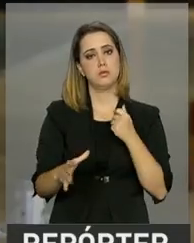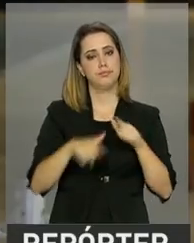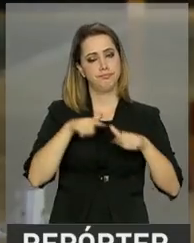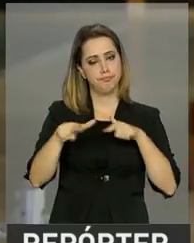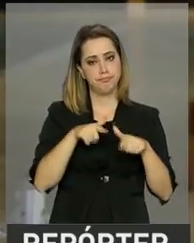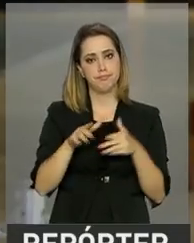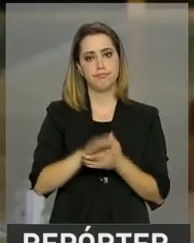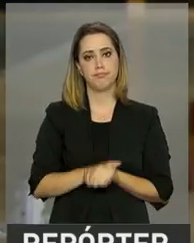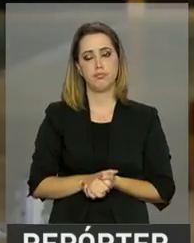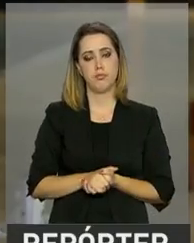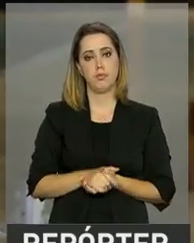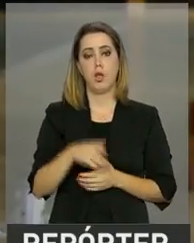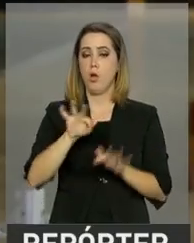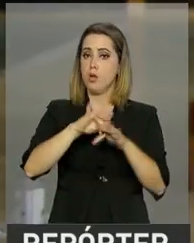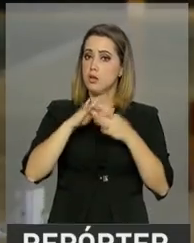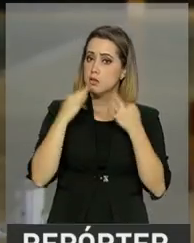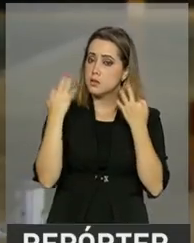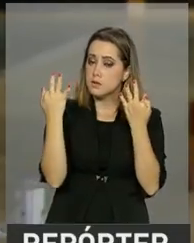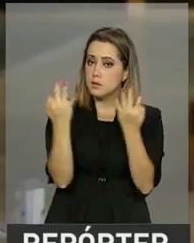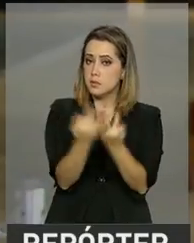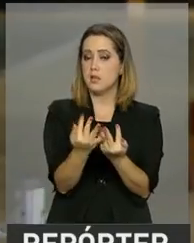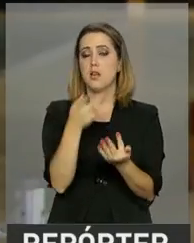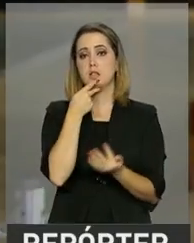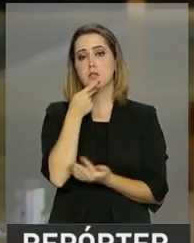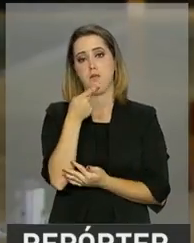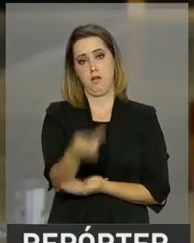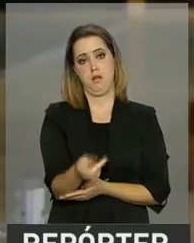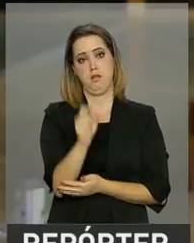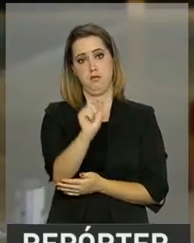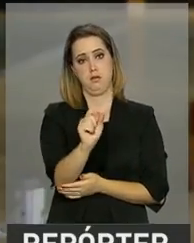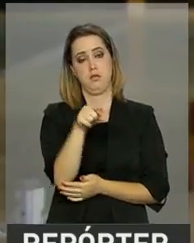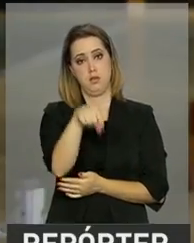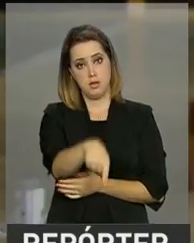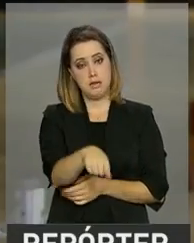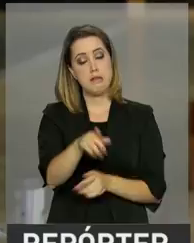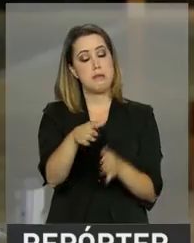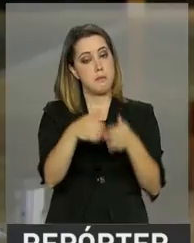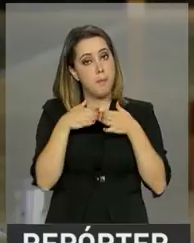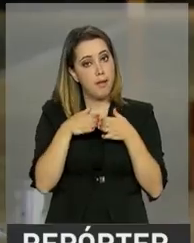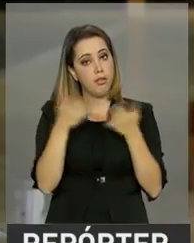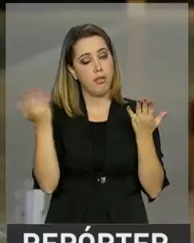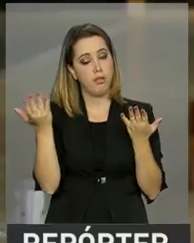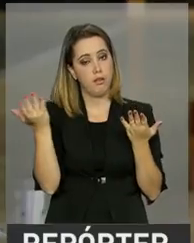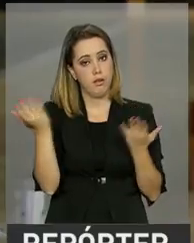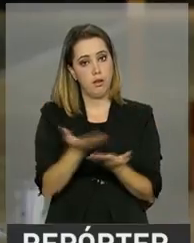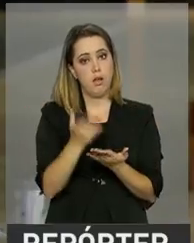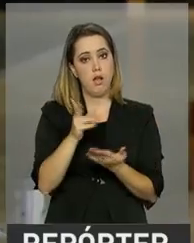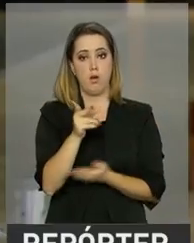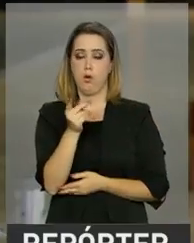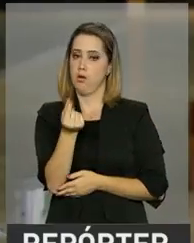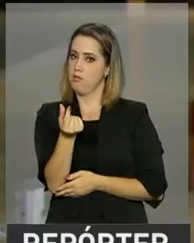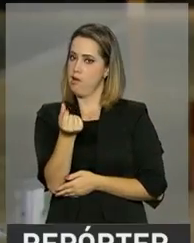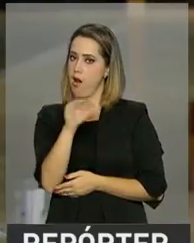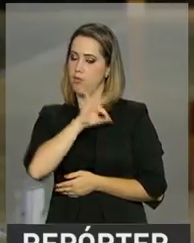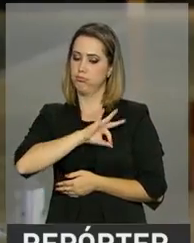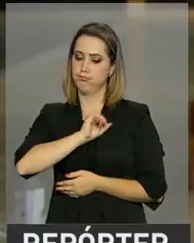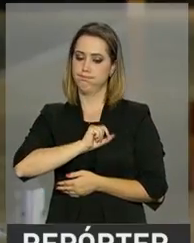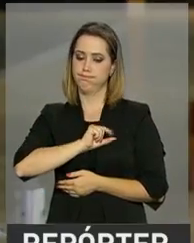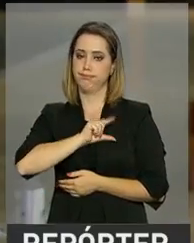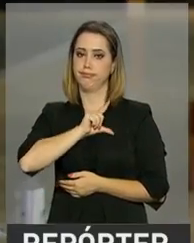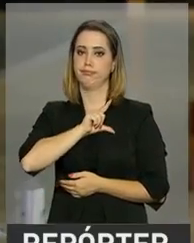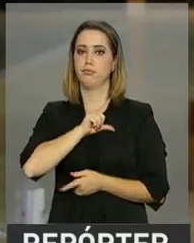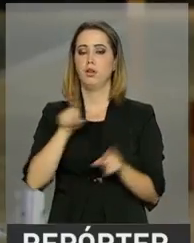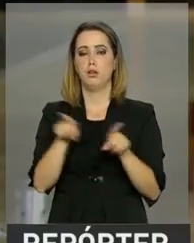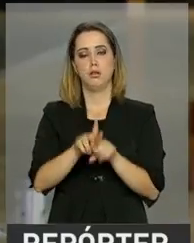trabalho. Segundo os familiares dos policiais militares, eles reivindicam reajustes salariais e melhores